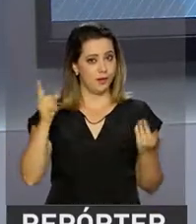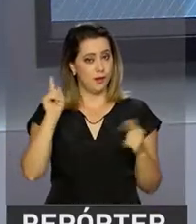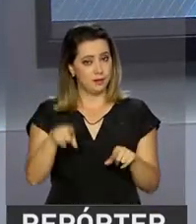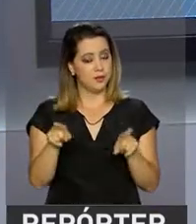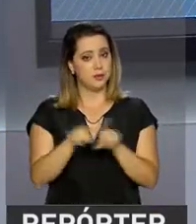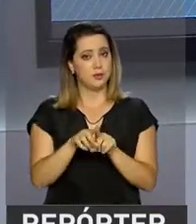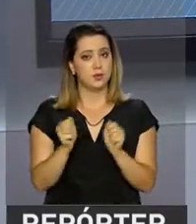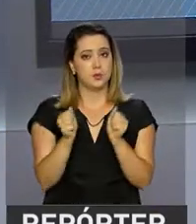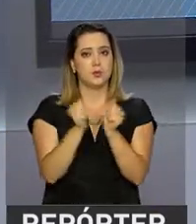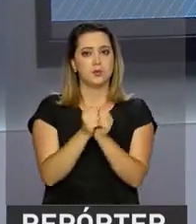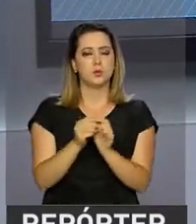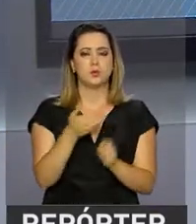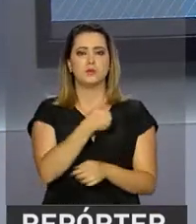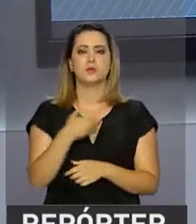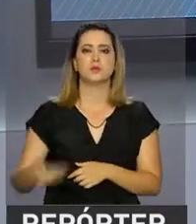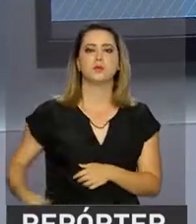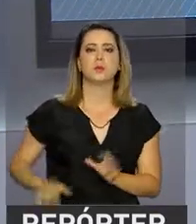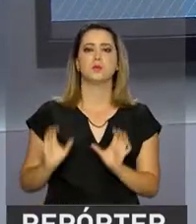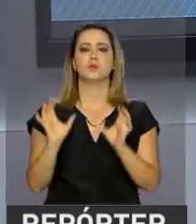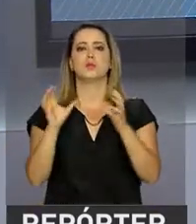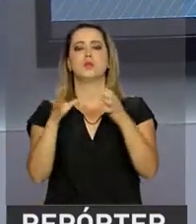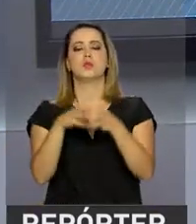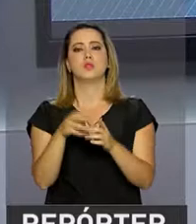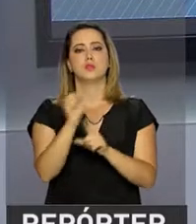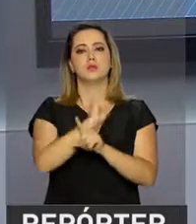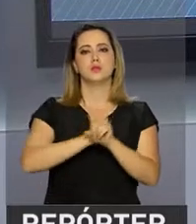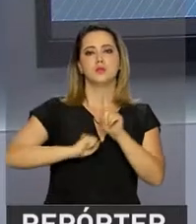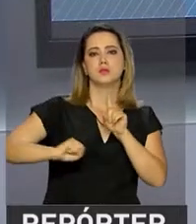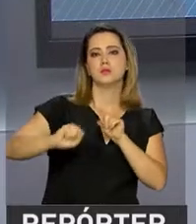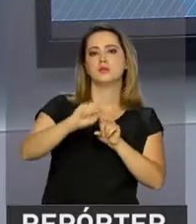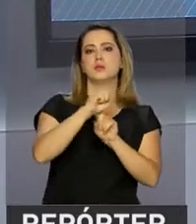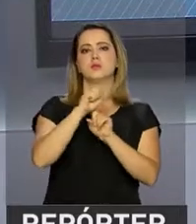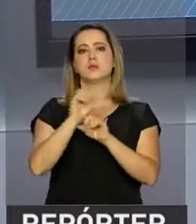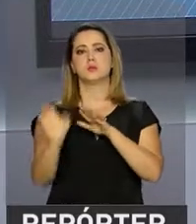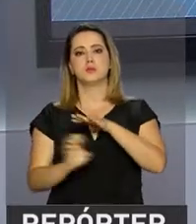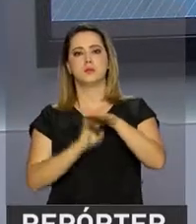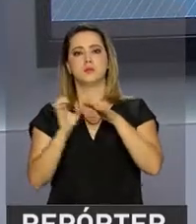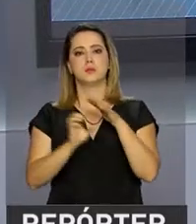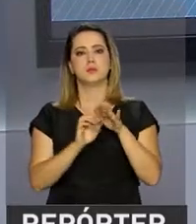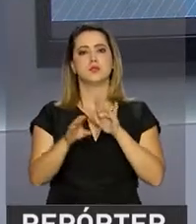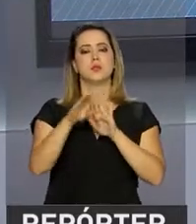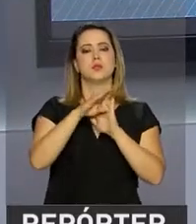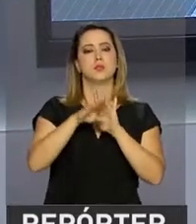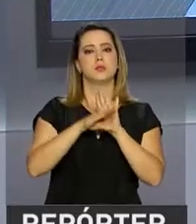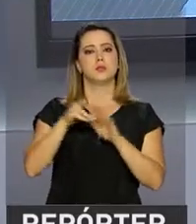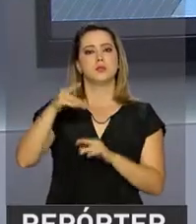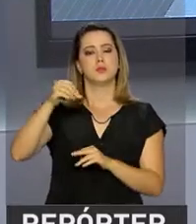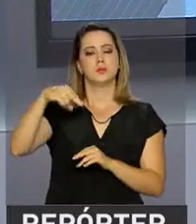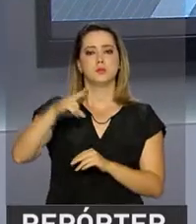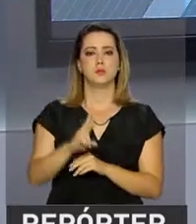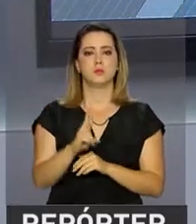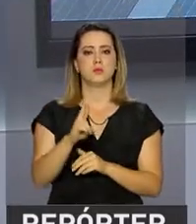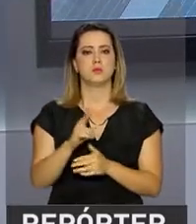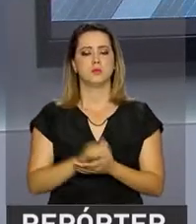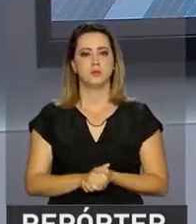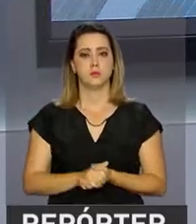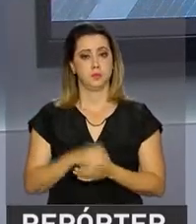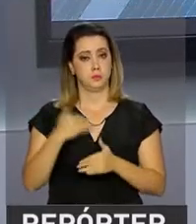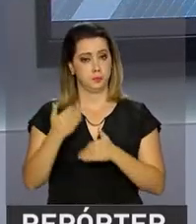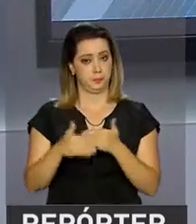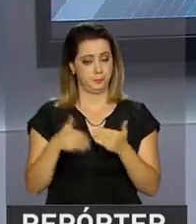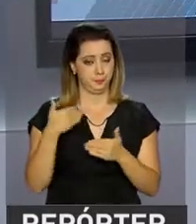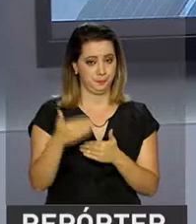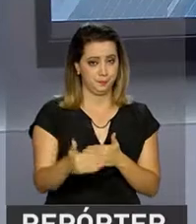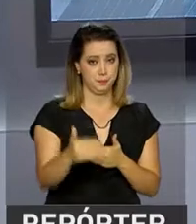feito em conjunto pelo governo, organizações da sociedade civil, empresas e o Programa das Nações Unidas